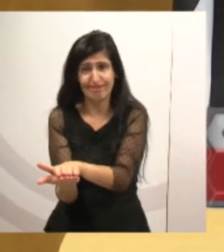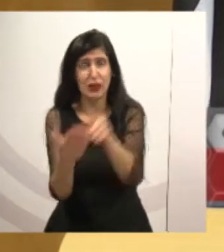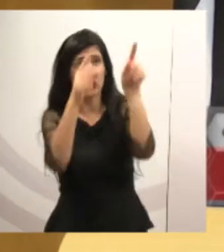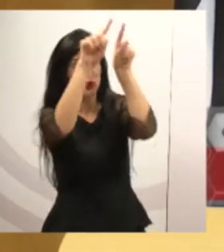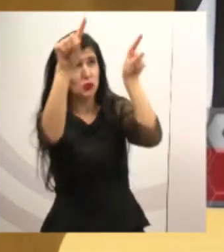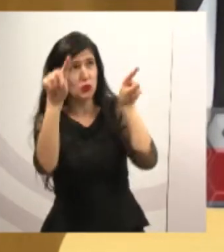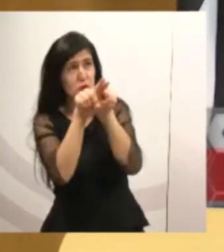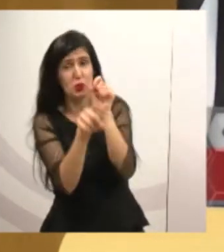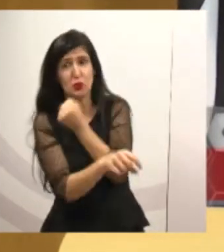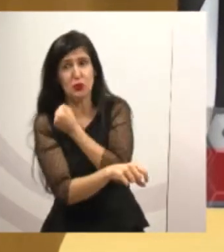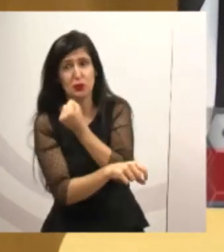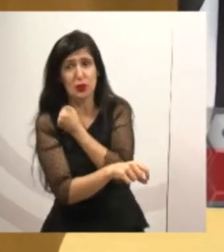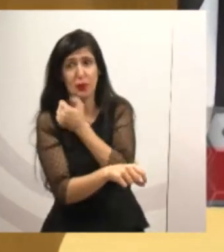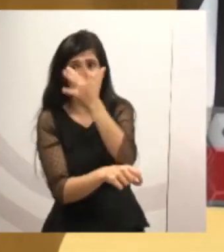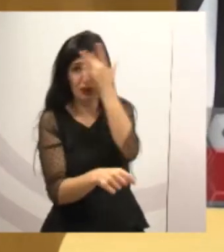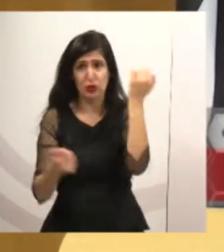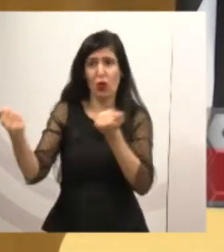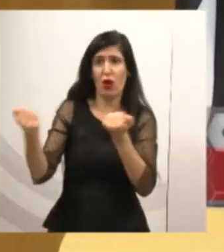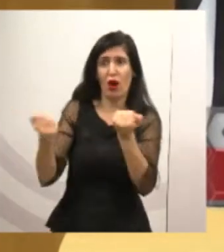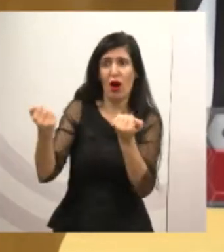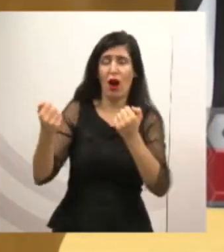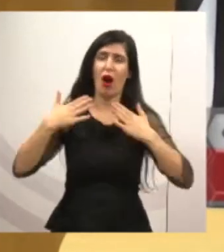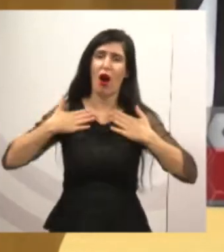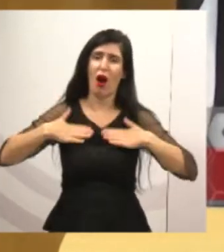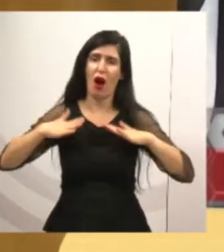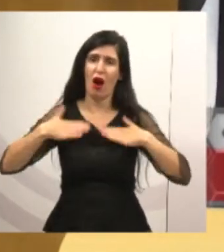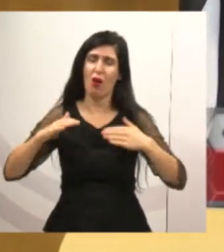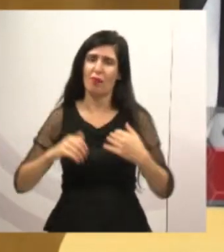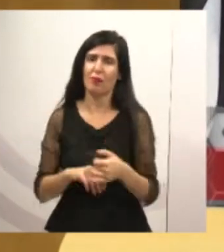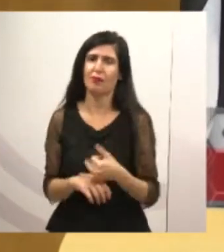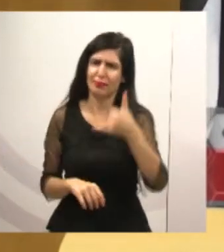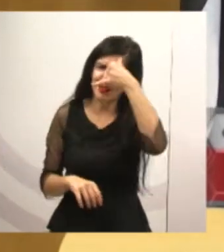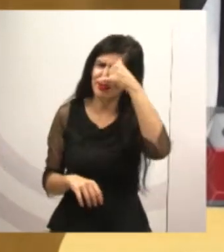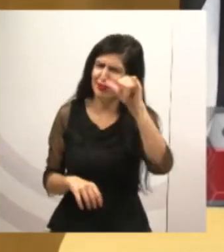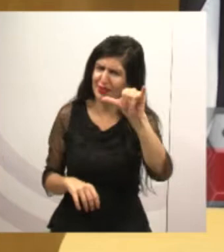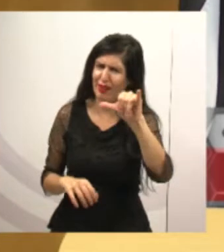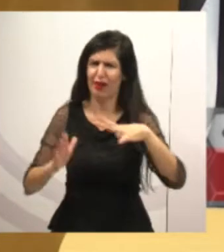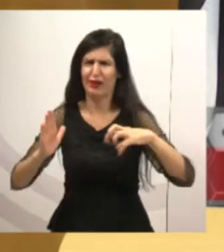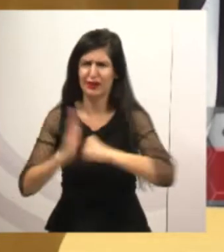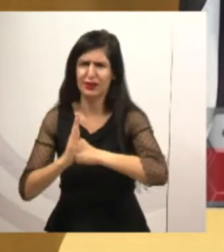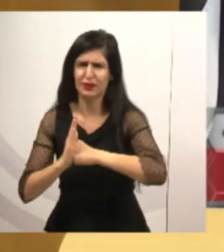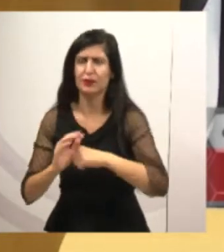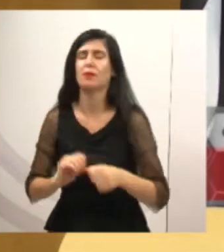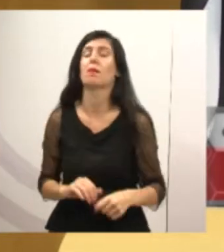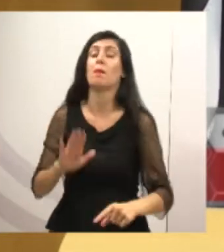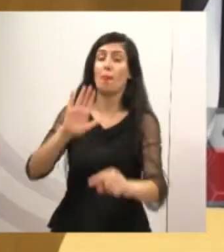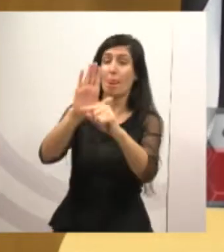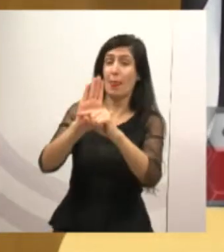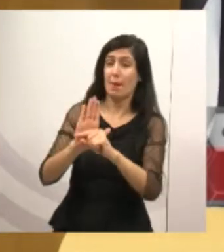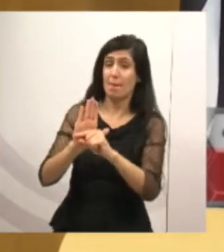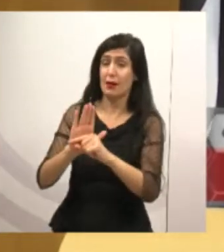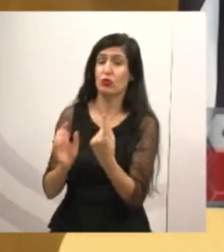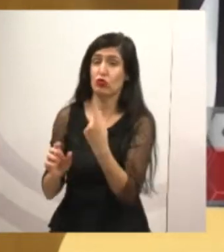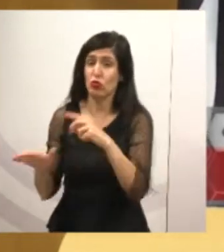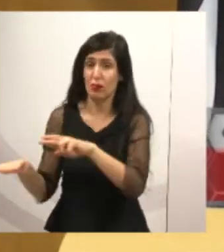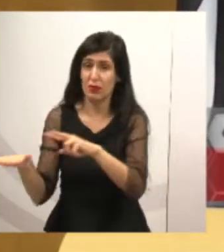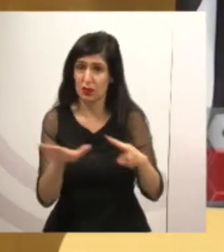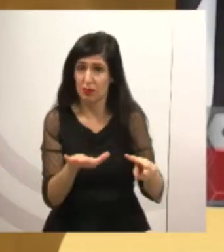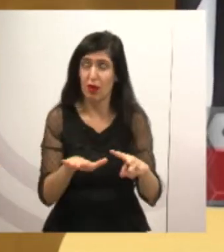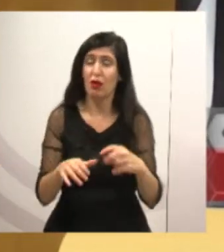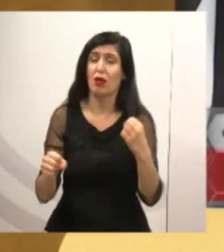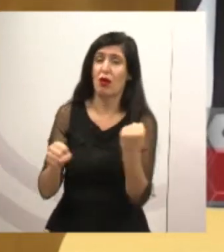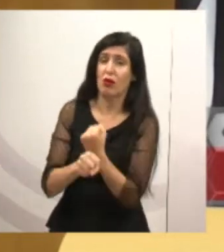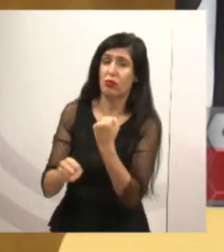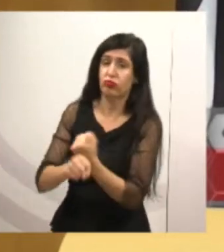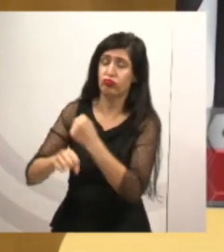infelizmente tem que implantar. Então acredito que dentro de mais uma semana aí começa um grande movimento aí de implantação de lombadas